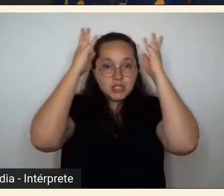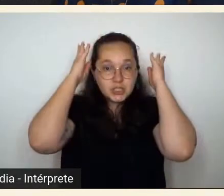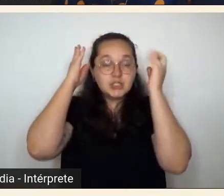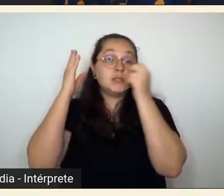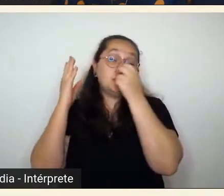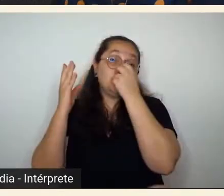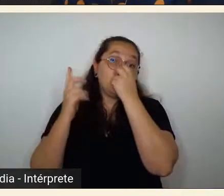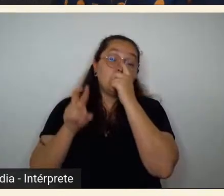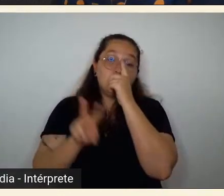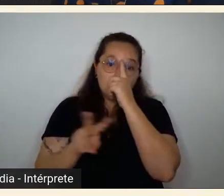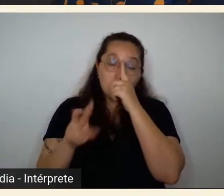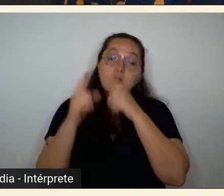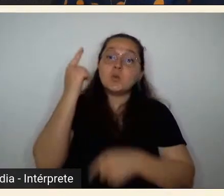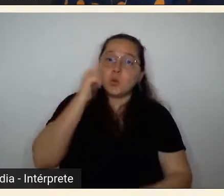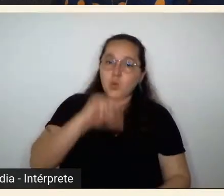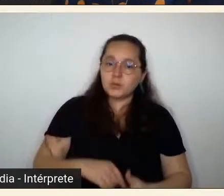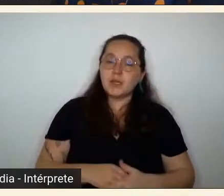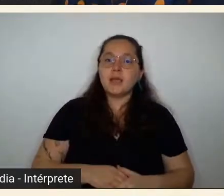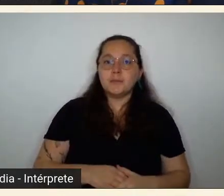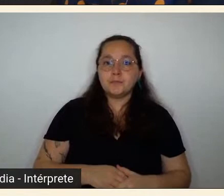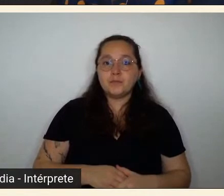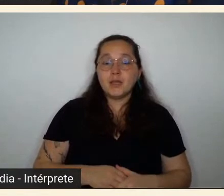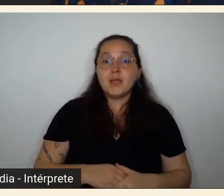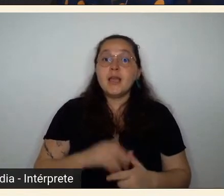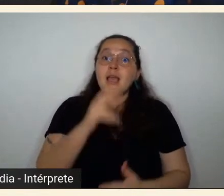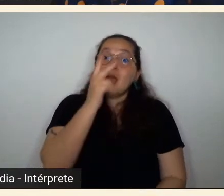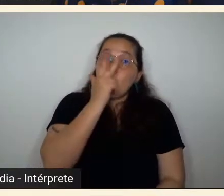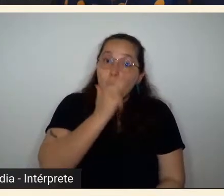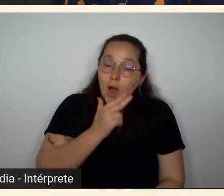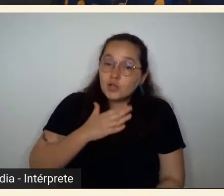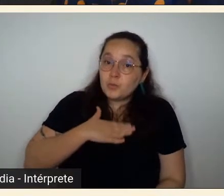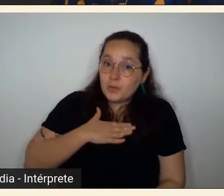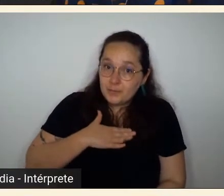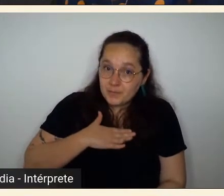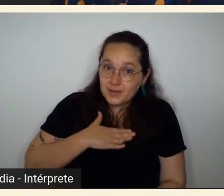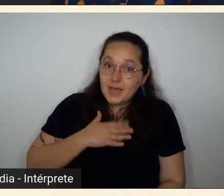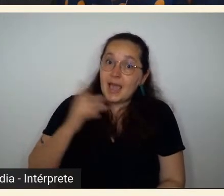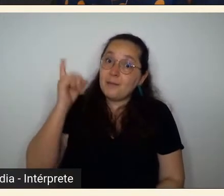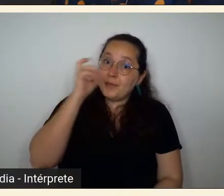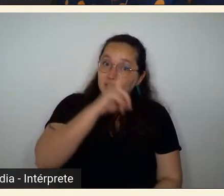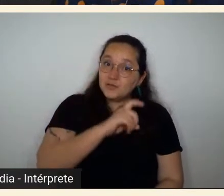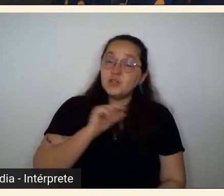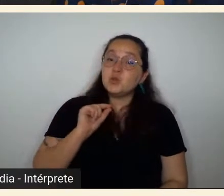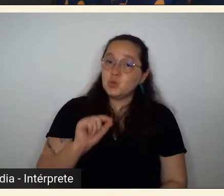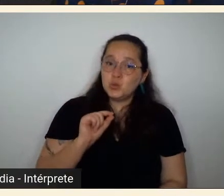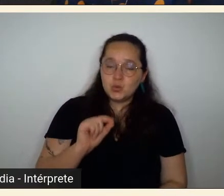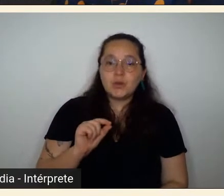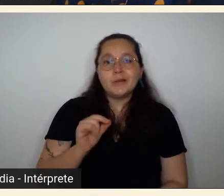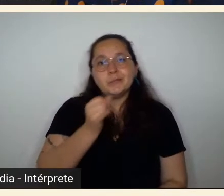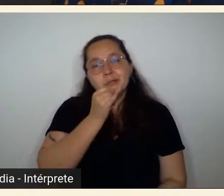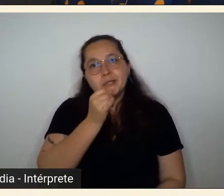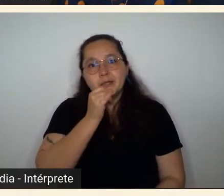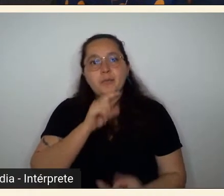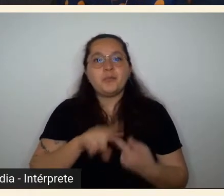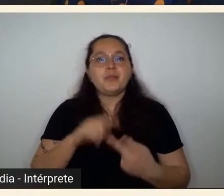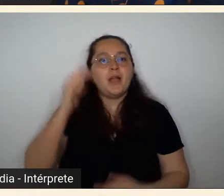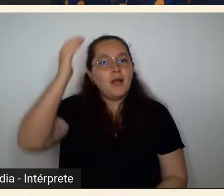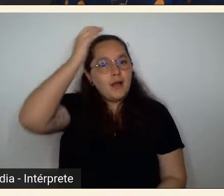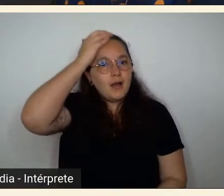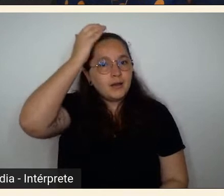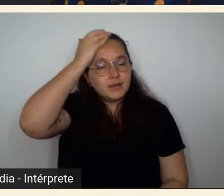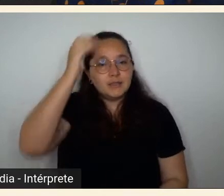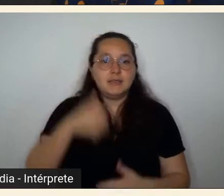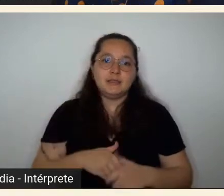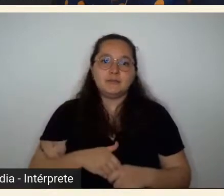inserção eu diria que é mais complicado para os artistas que têm uma vocação mais universal como a própria Anitta como o caso da